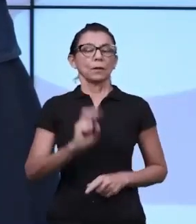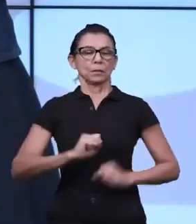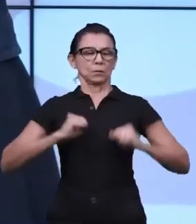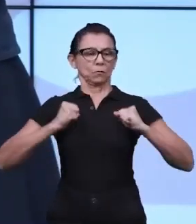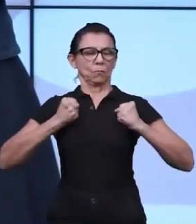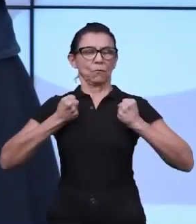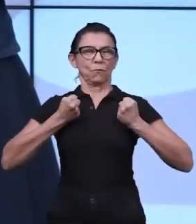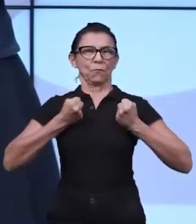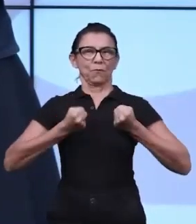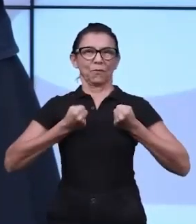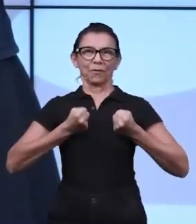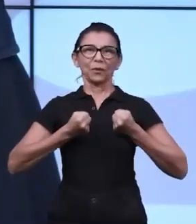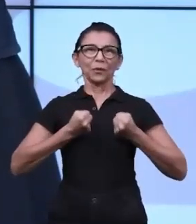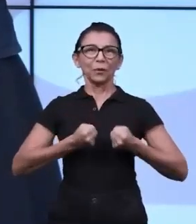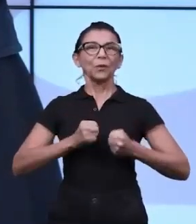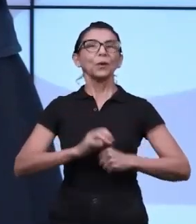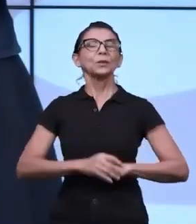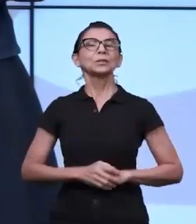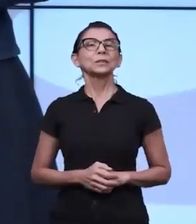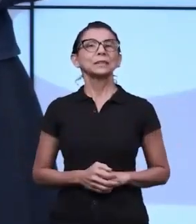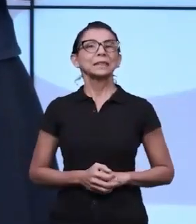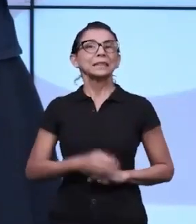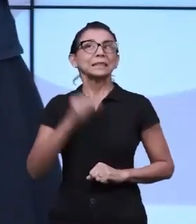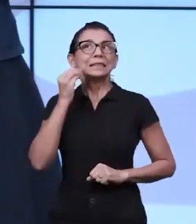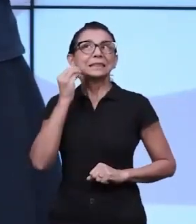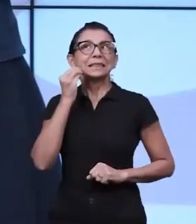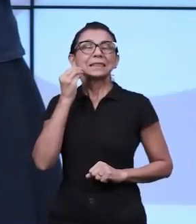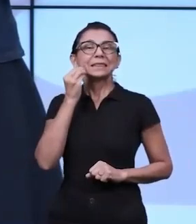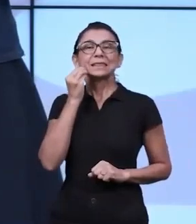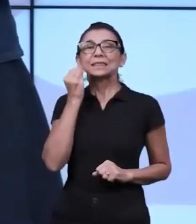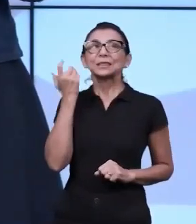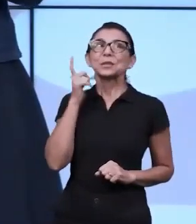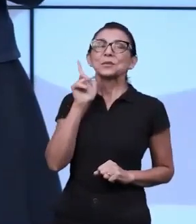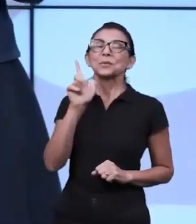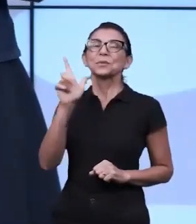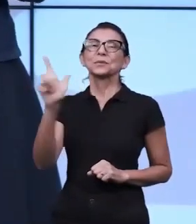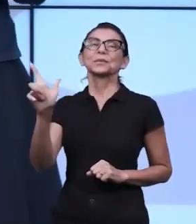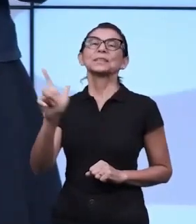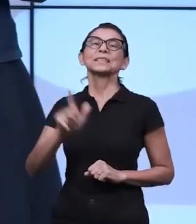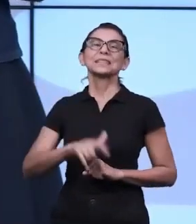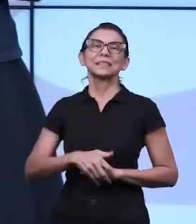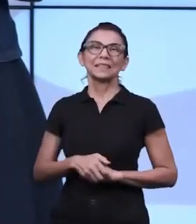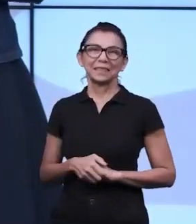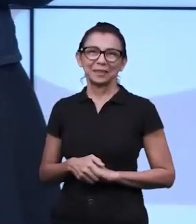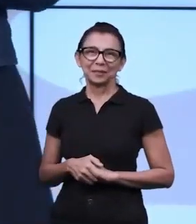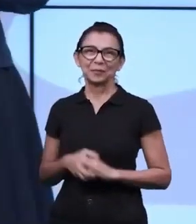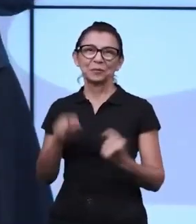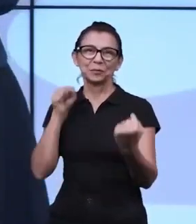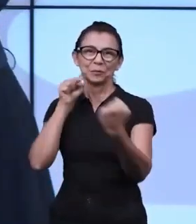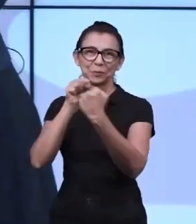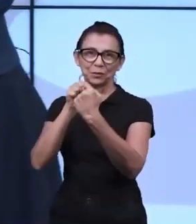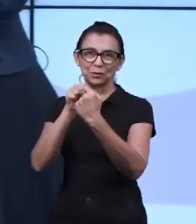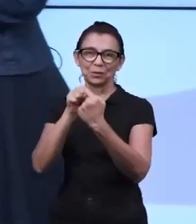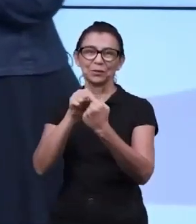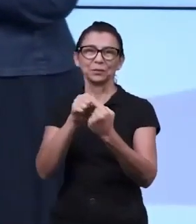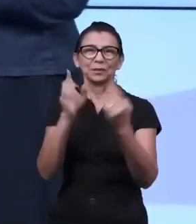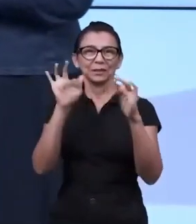dele, o empenho dele em se superar, em conseguir chegar naquele objetivo.